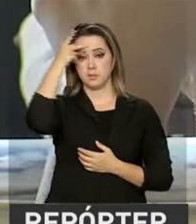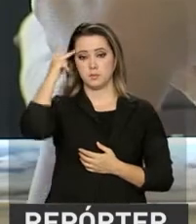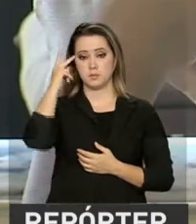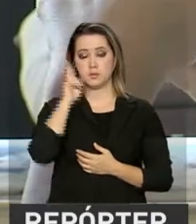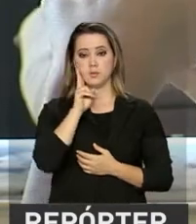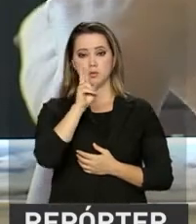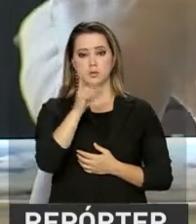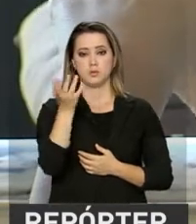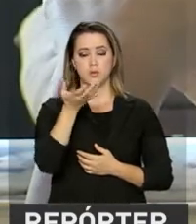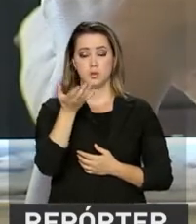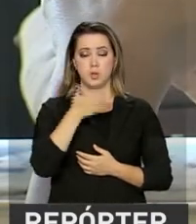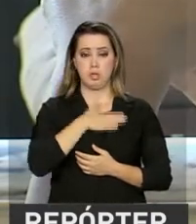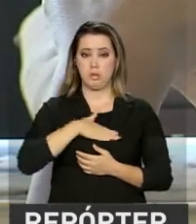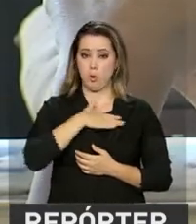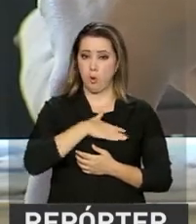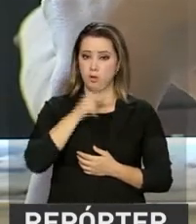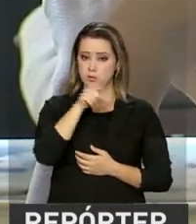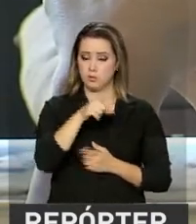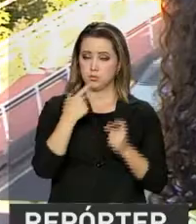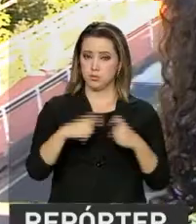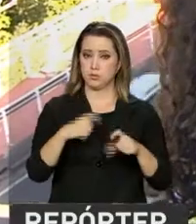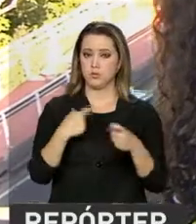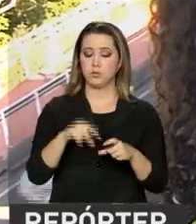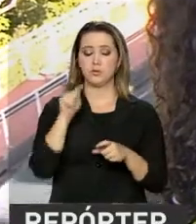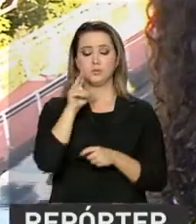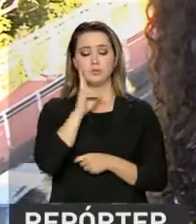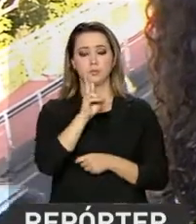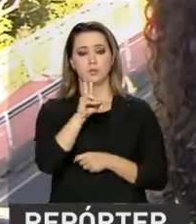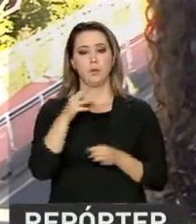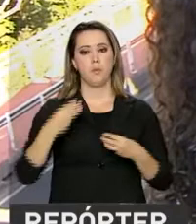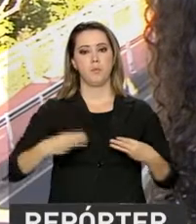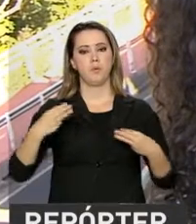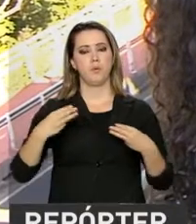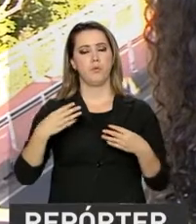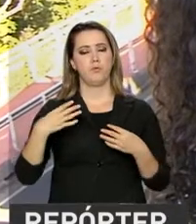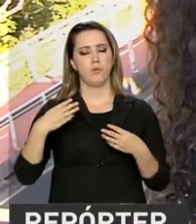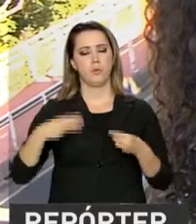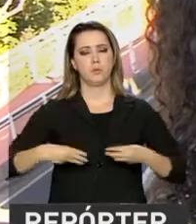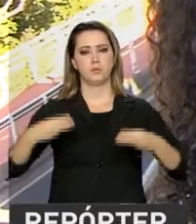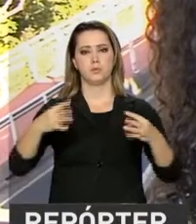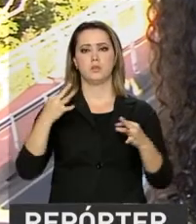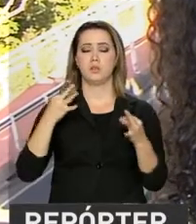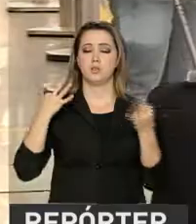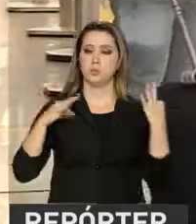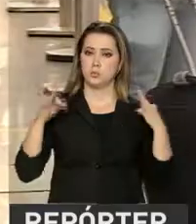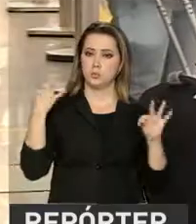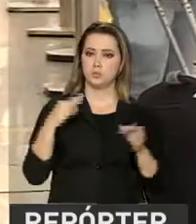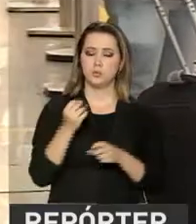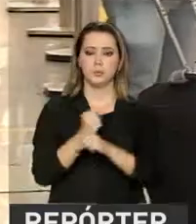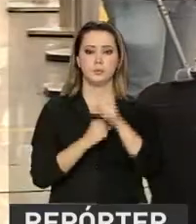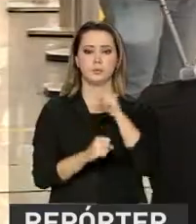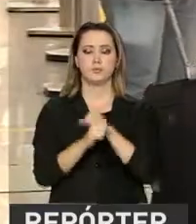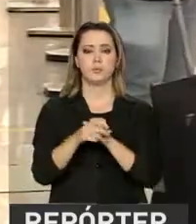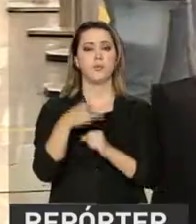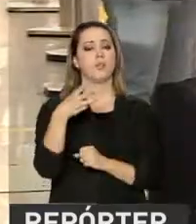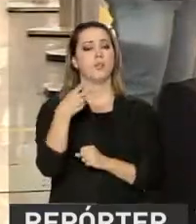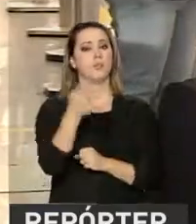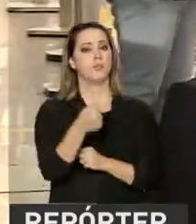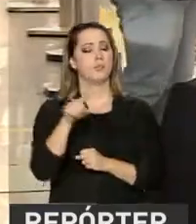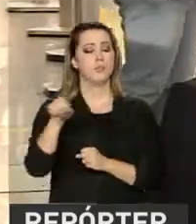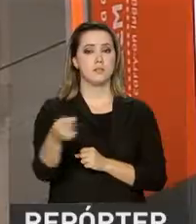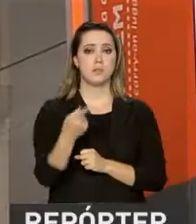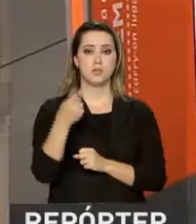confirma os dados da pesquisa do governo federal sobre o turismo internacional no Brasil no ano passado. 37 mil